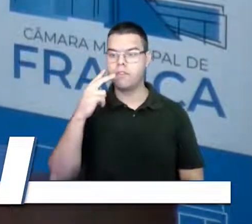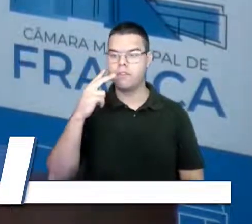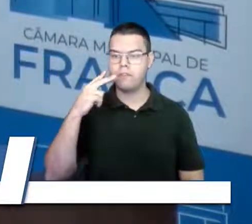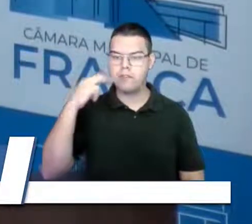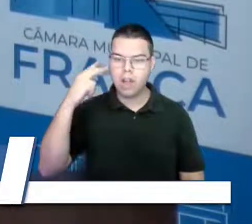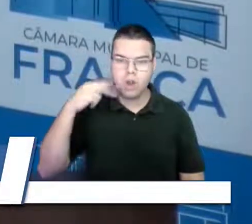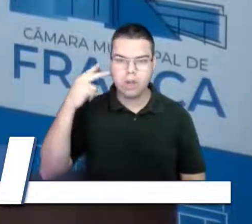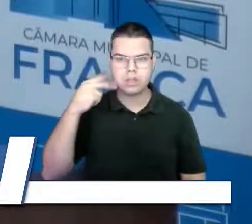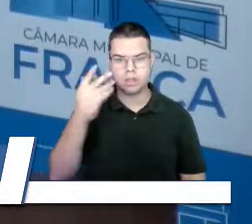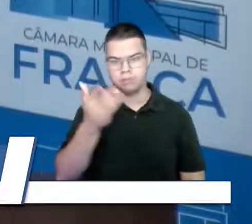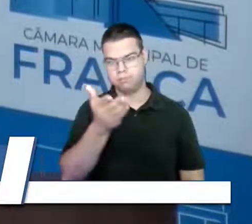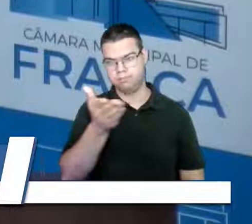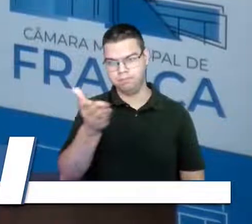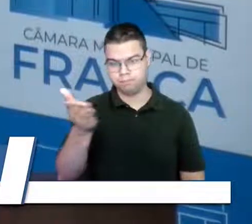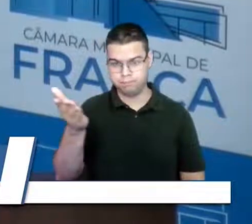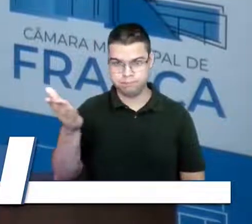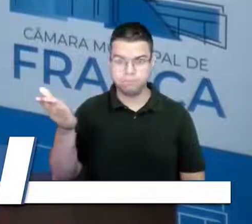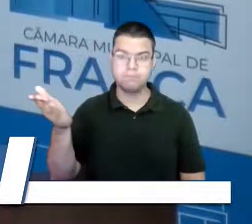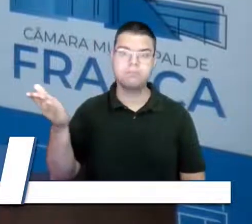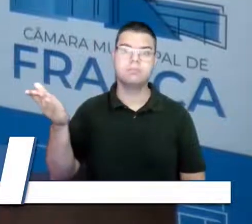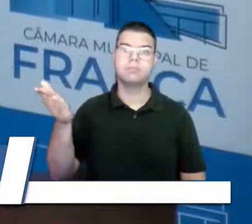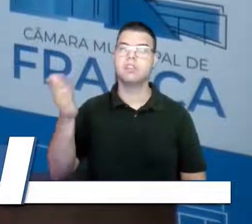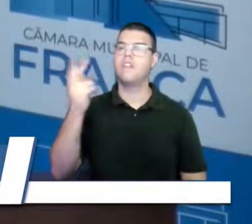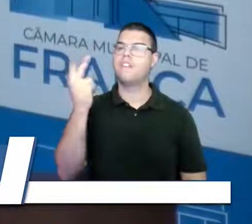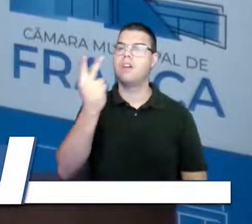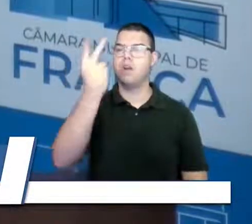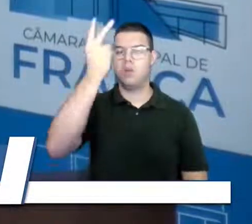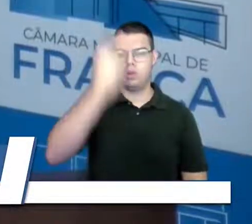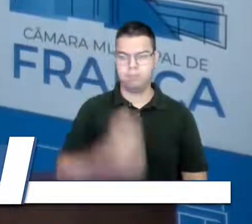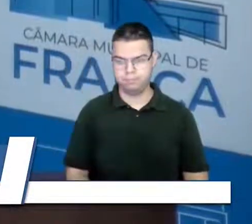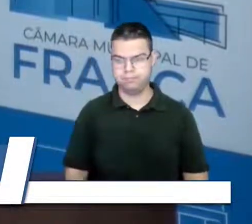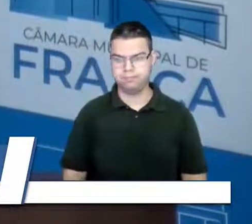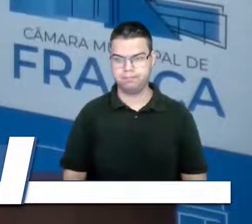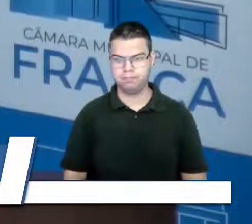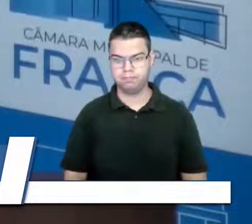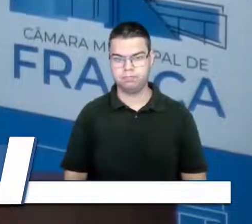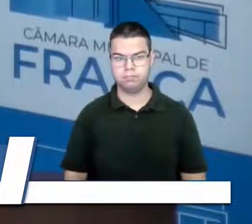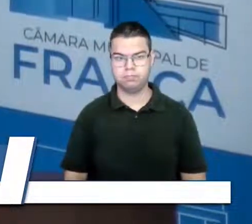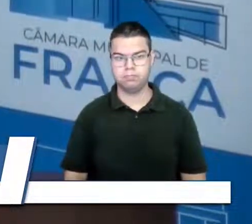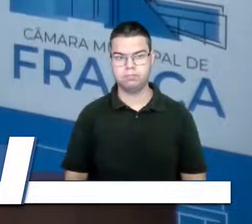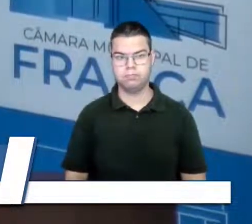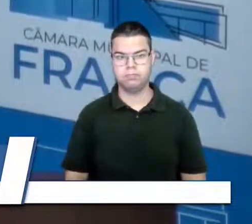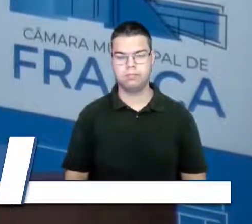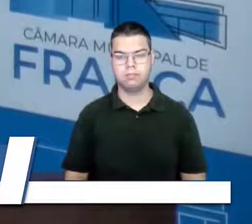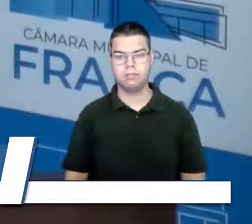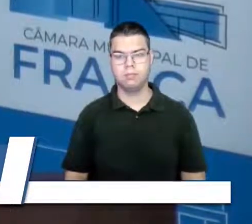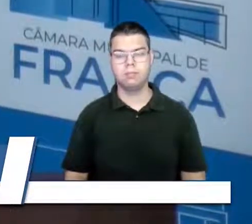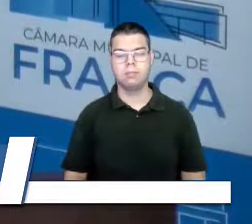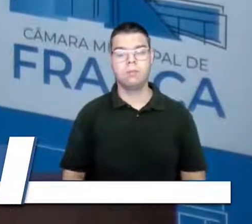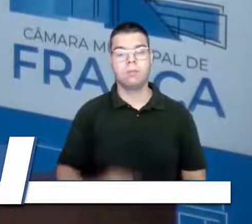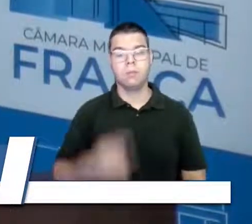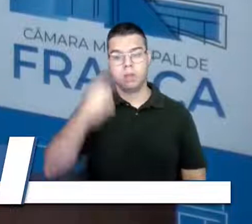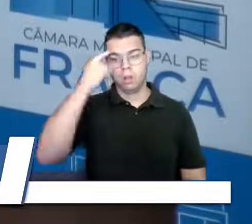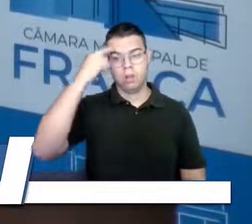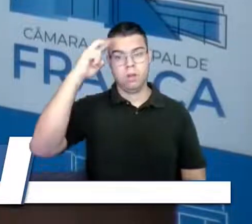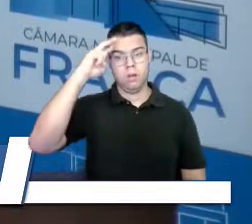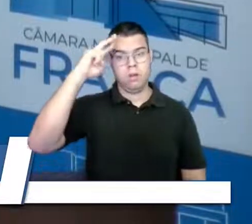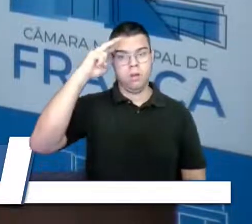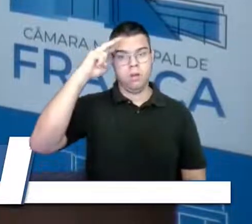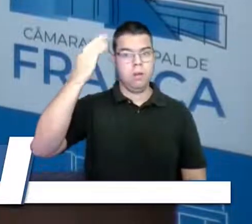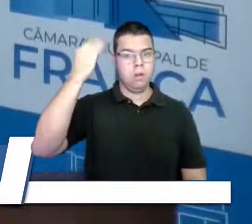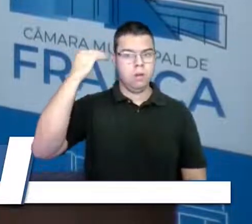época do racionamento, nós recebemos duras